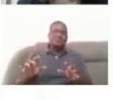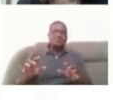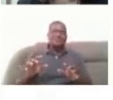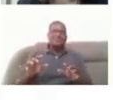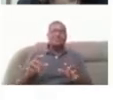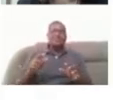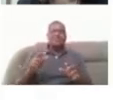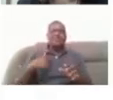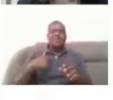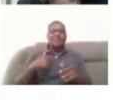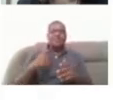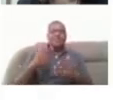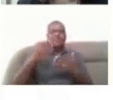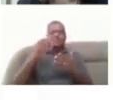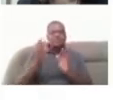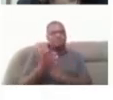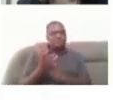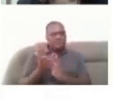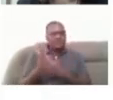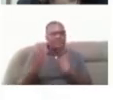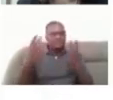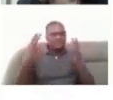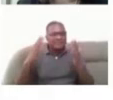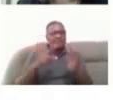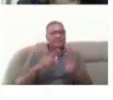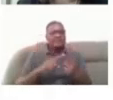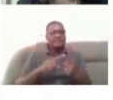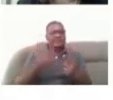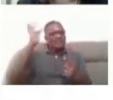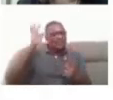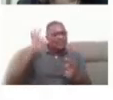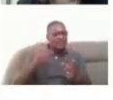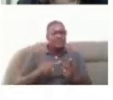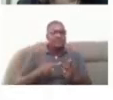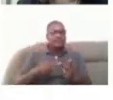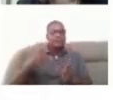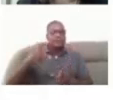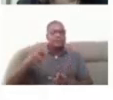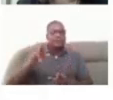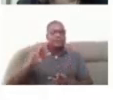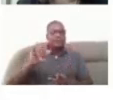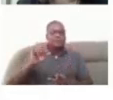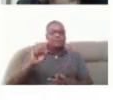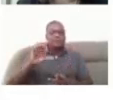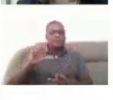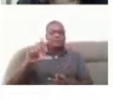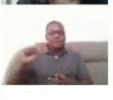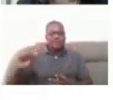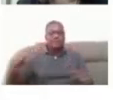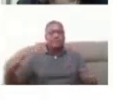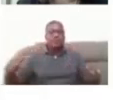realizar a apresentação das professoras Fernanda e Priscila que justamente acho que o tema casou